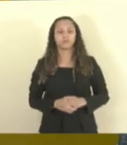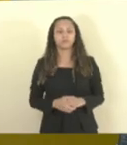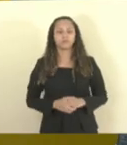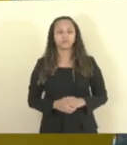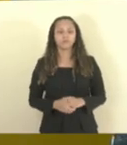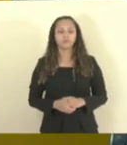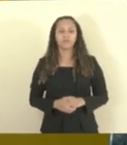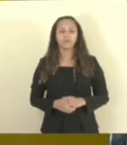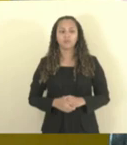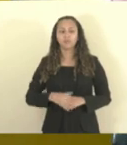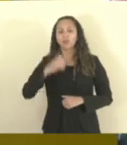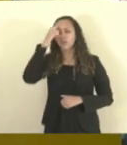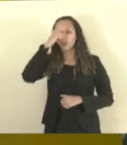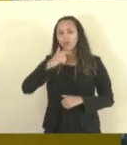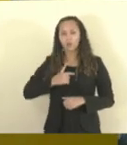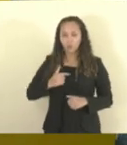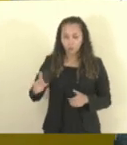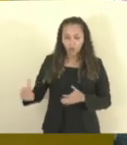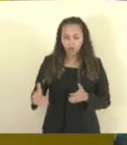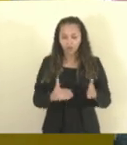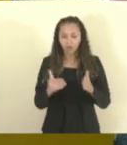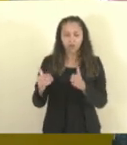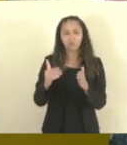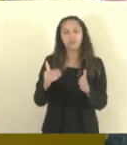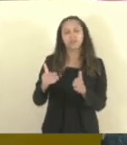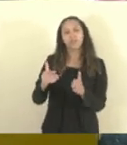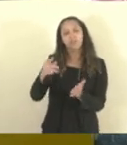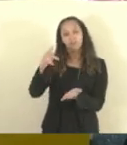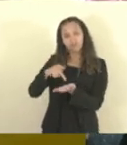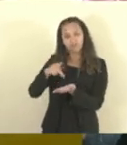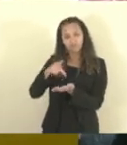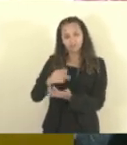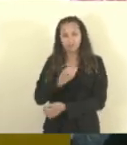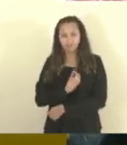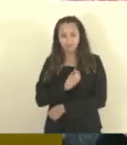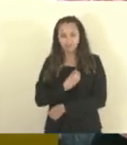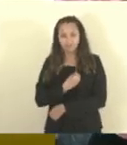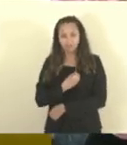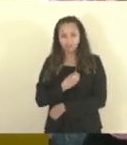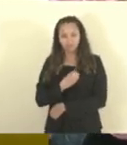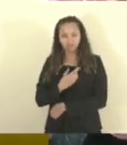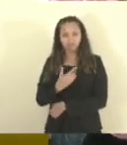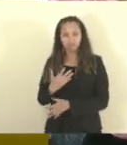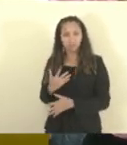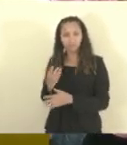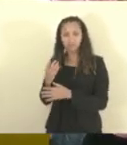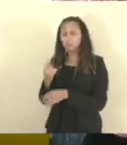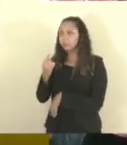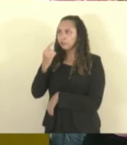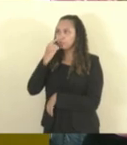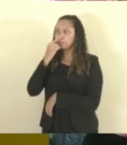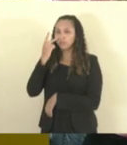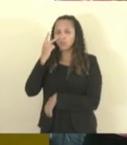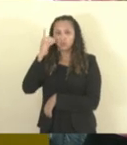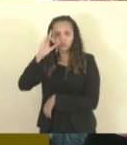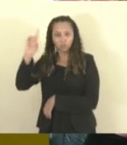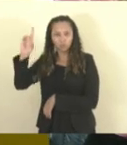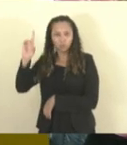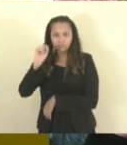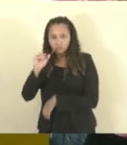sou o caminho, a verdade e a vida. Ninguém vem ao Pai senão por mim.